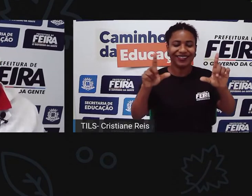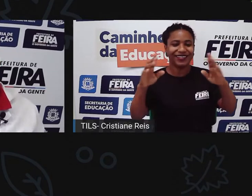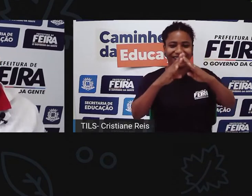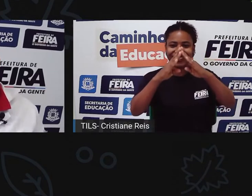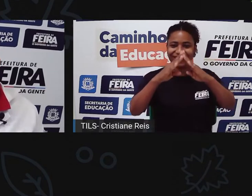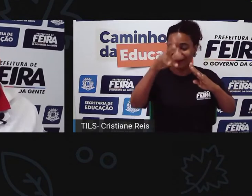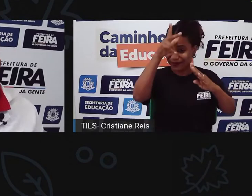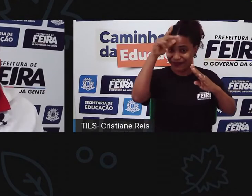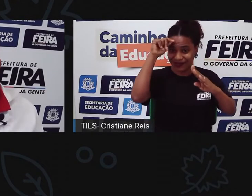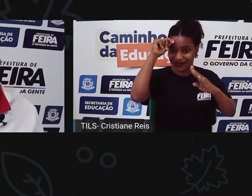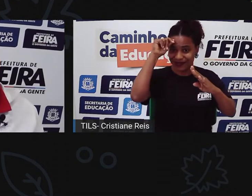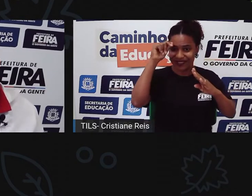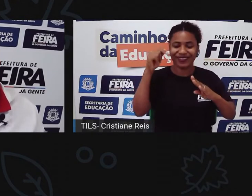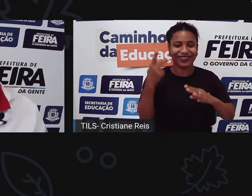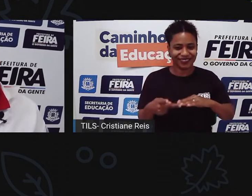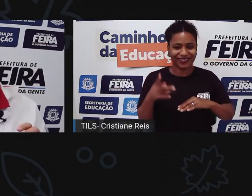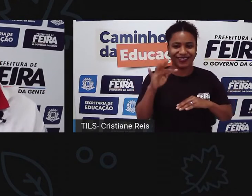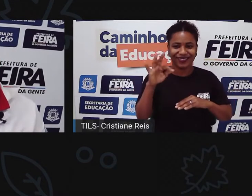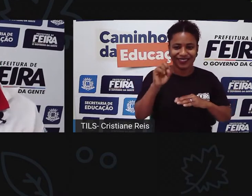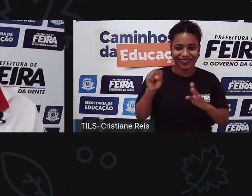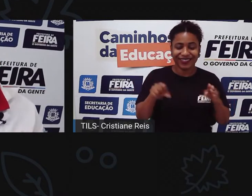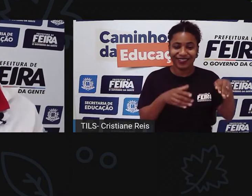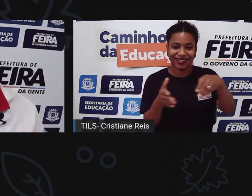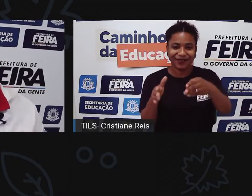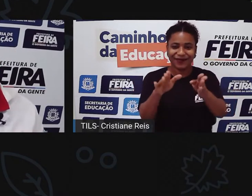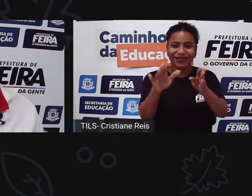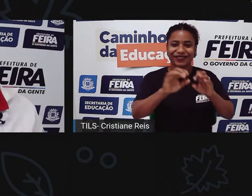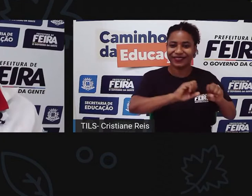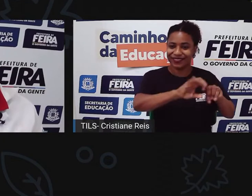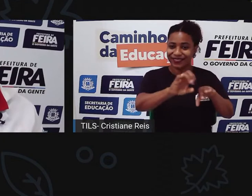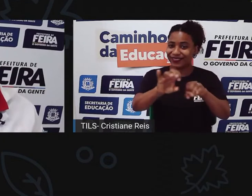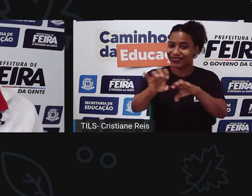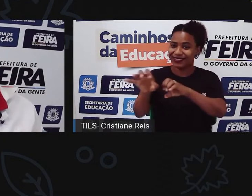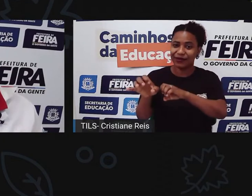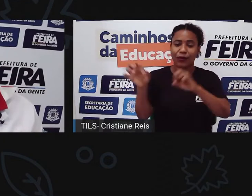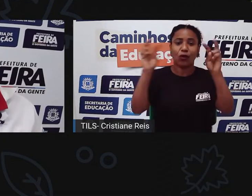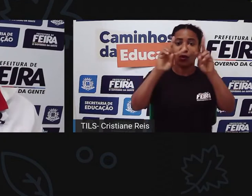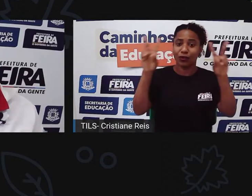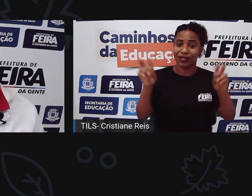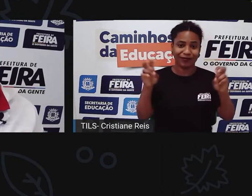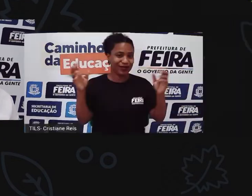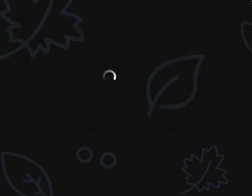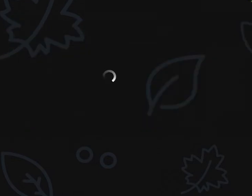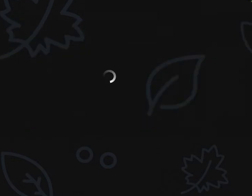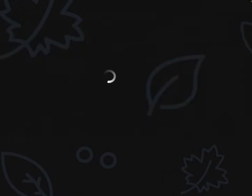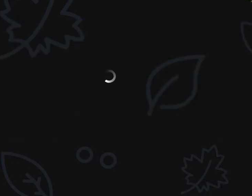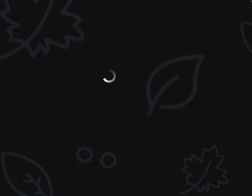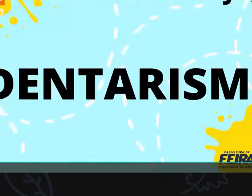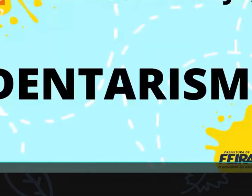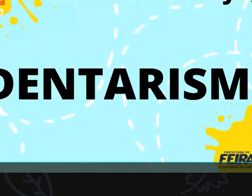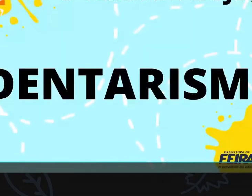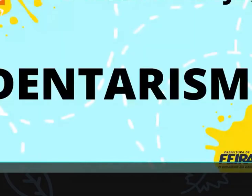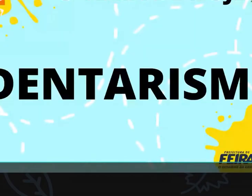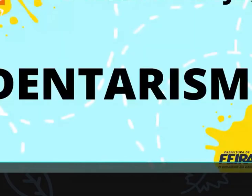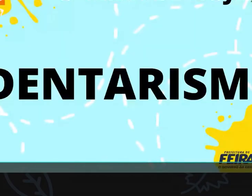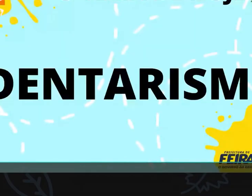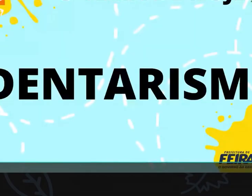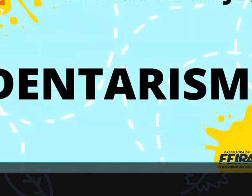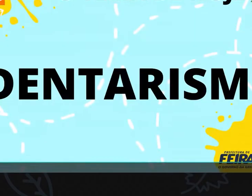prefeitura e do caminhos da educação. Nosso tema de hoje é sedentarismo.